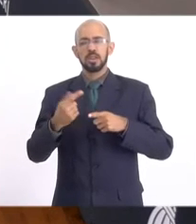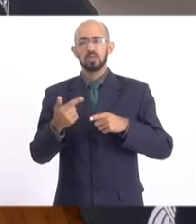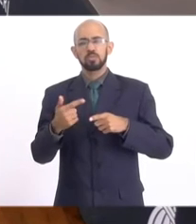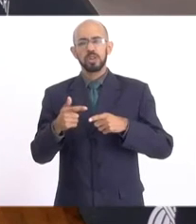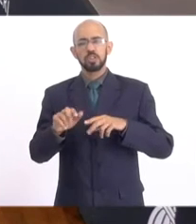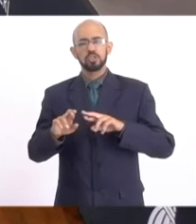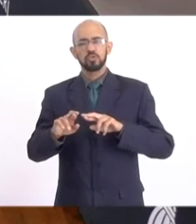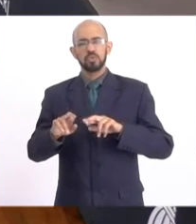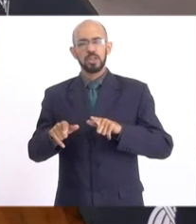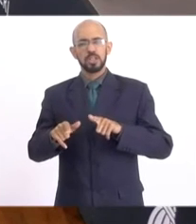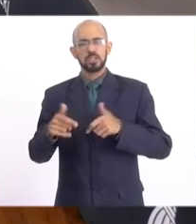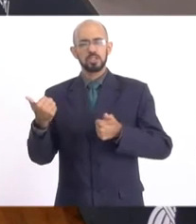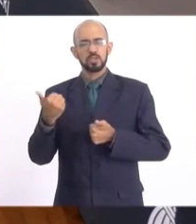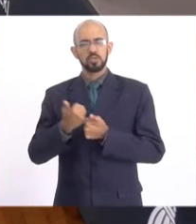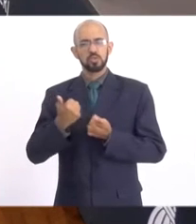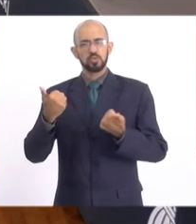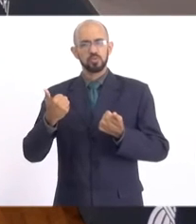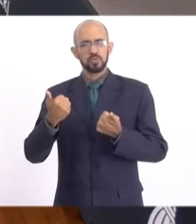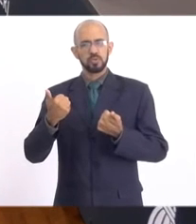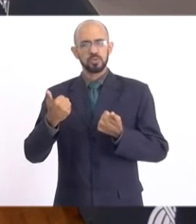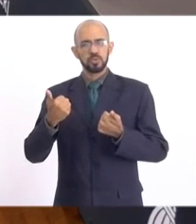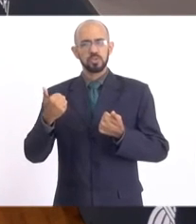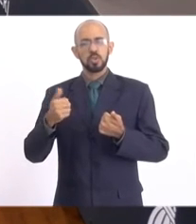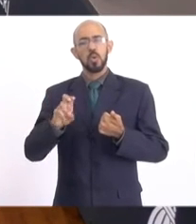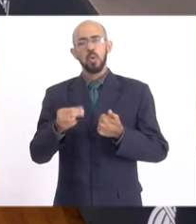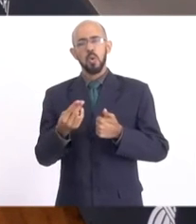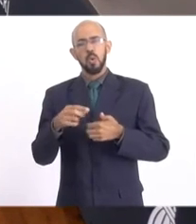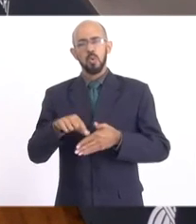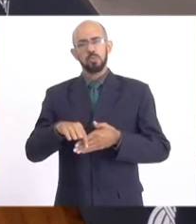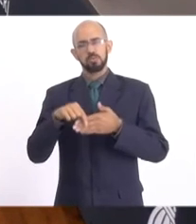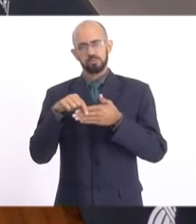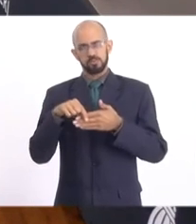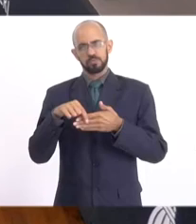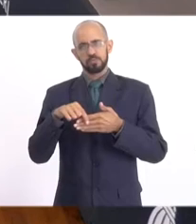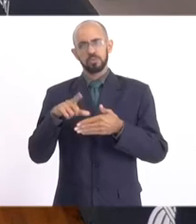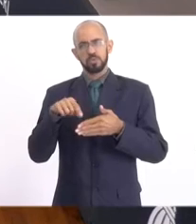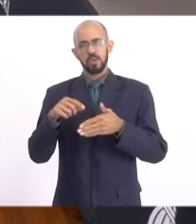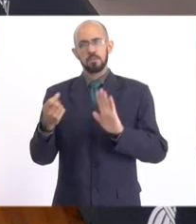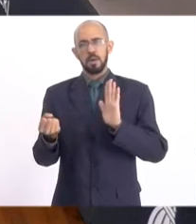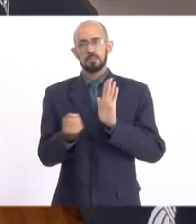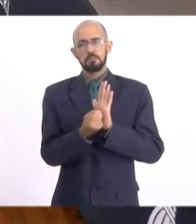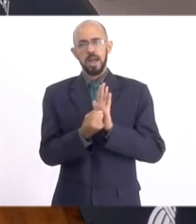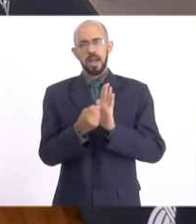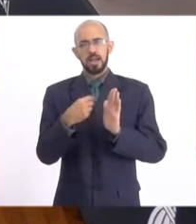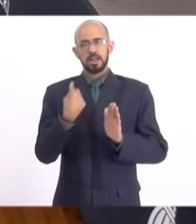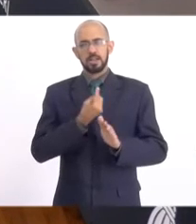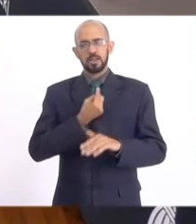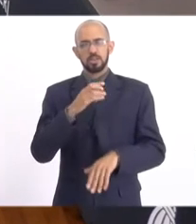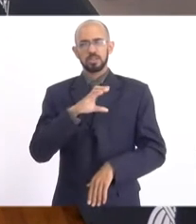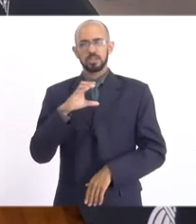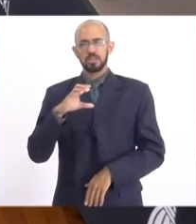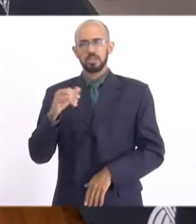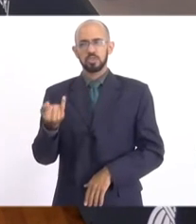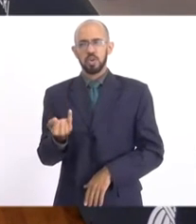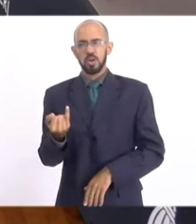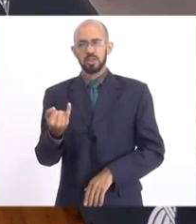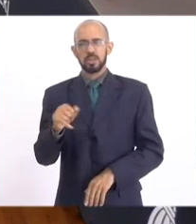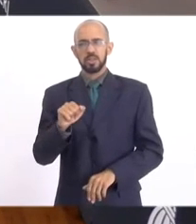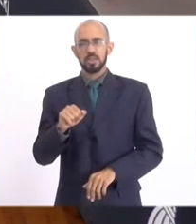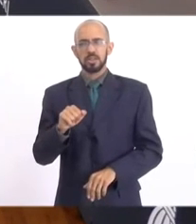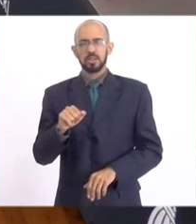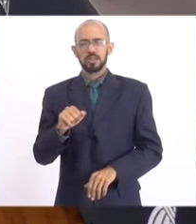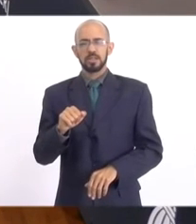entre efetivos e suplentes. Então, essa foi uma marca dessa nossa CCJ, desse colegiado,